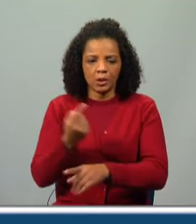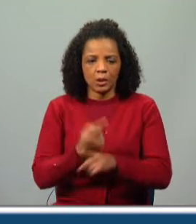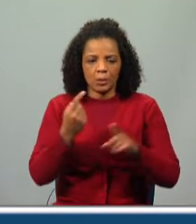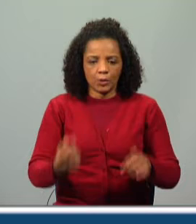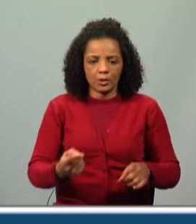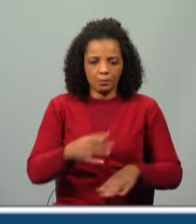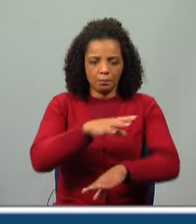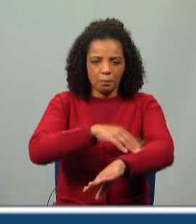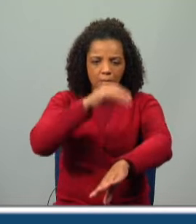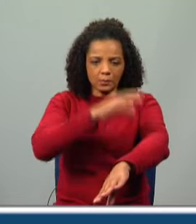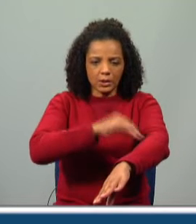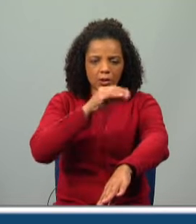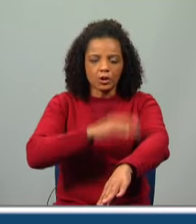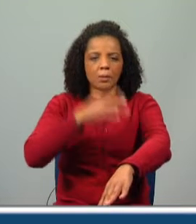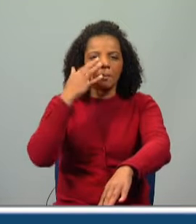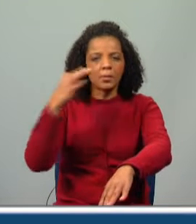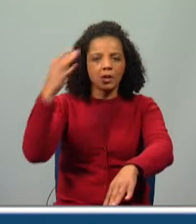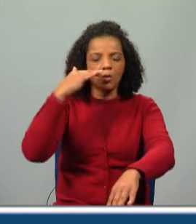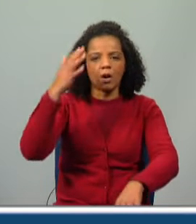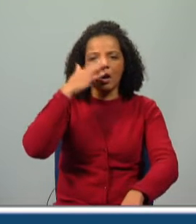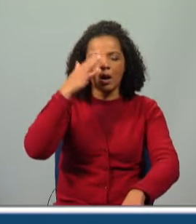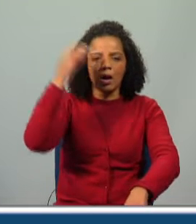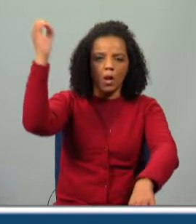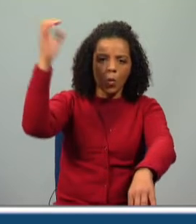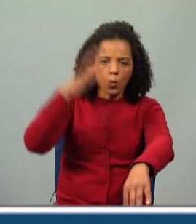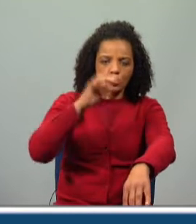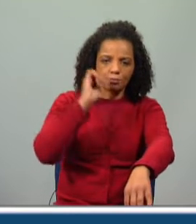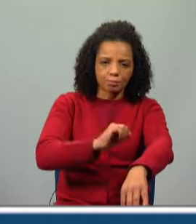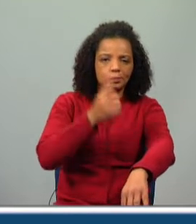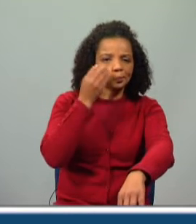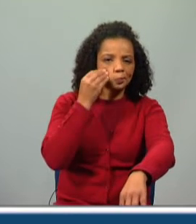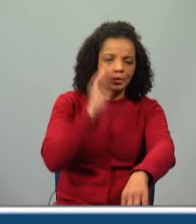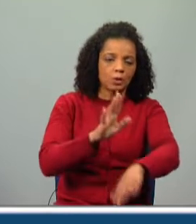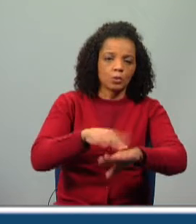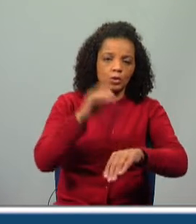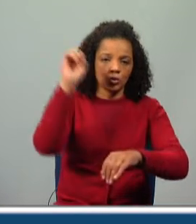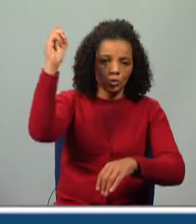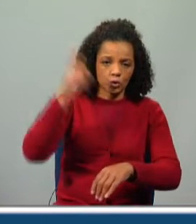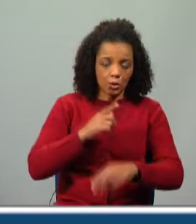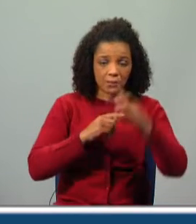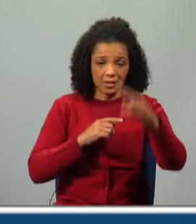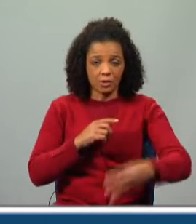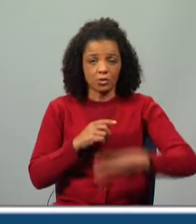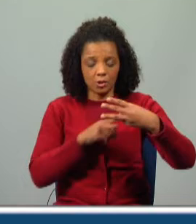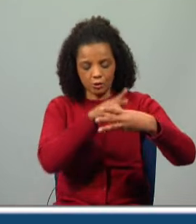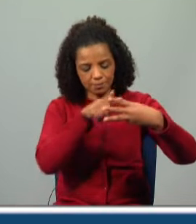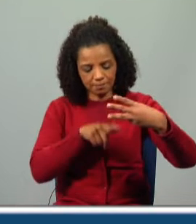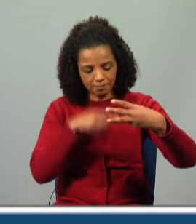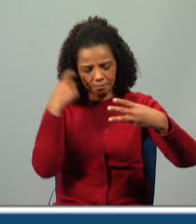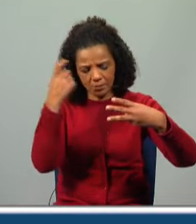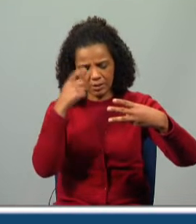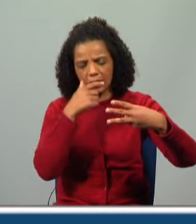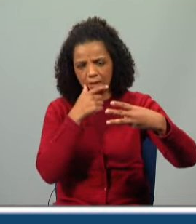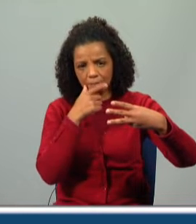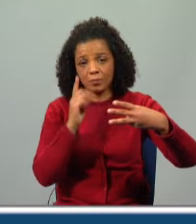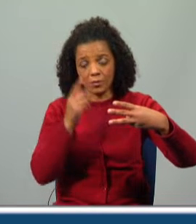as outras, porque as suas penas brilhavam como se tivessem luz própria que tinha obtido do sol? Então, destas três, pensa lá,